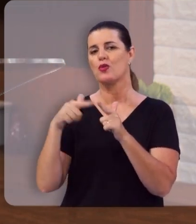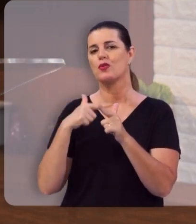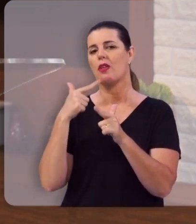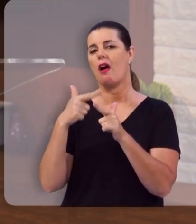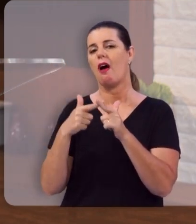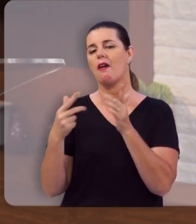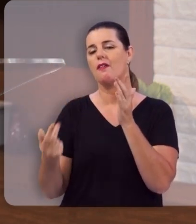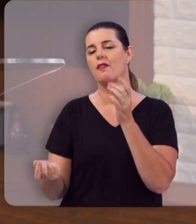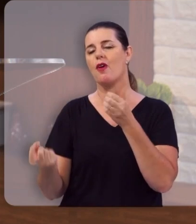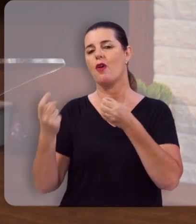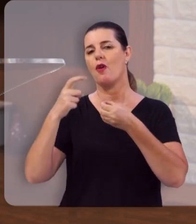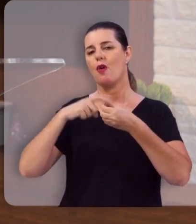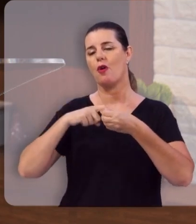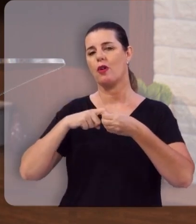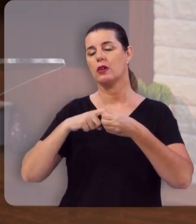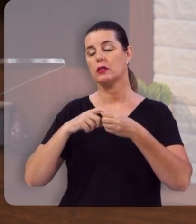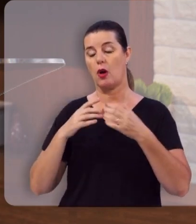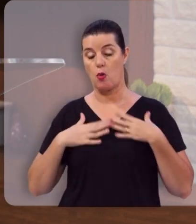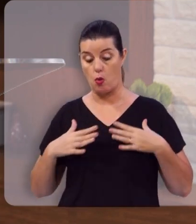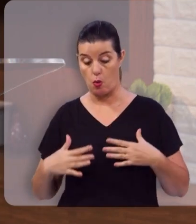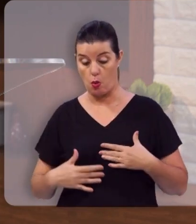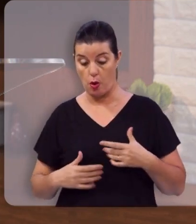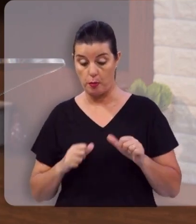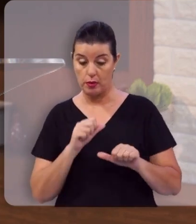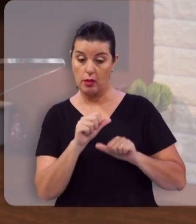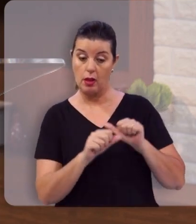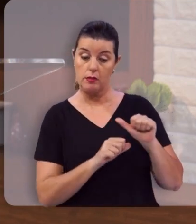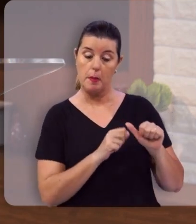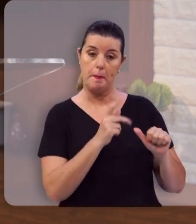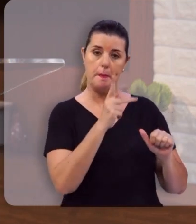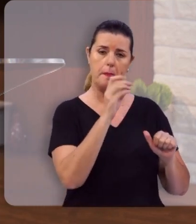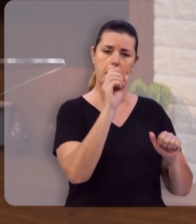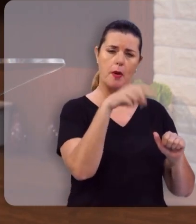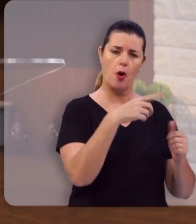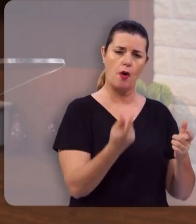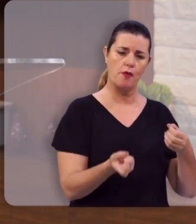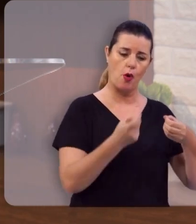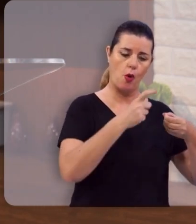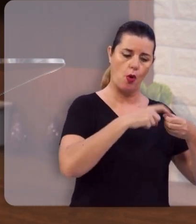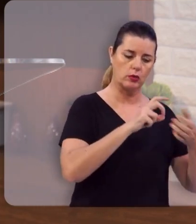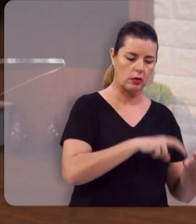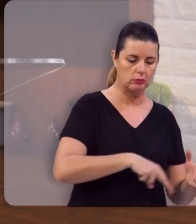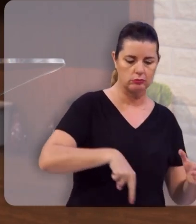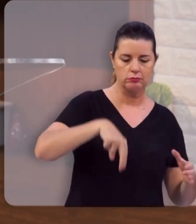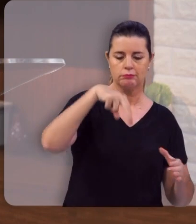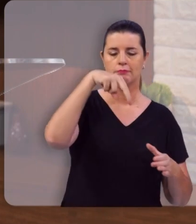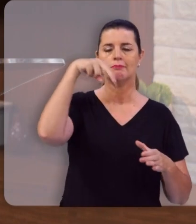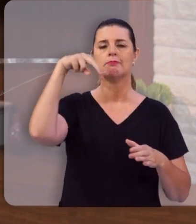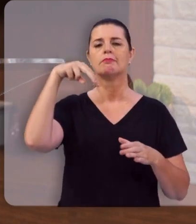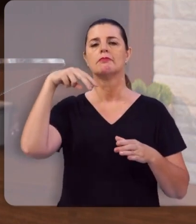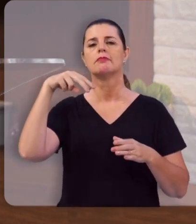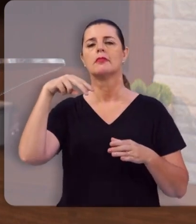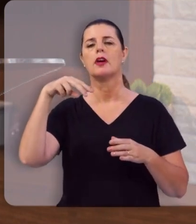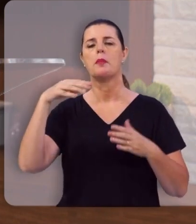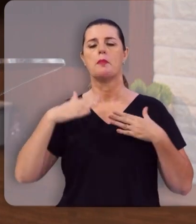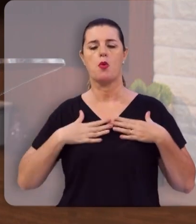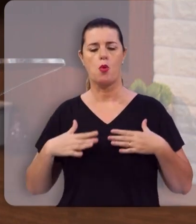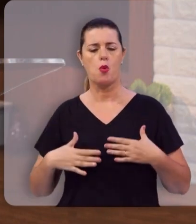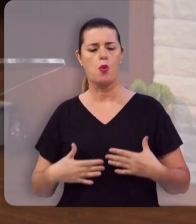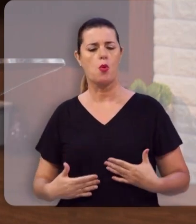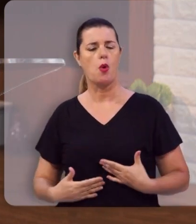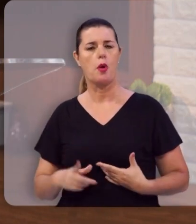E este corpo que foi feito do pó, era pó e voltou ao pó, ressuscita imortal,